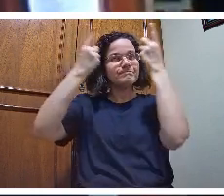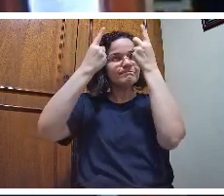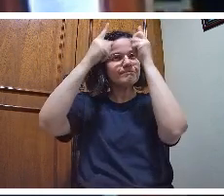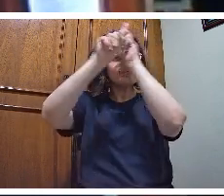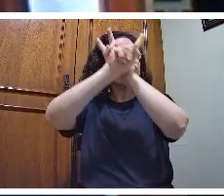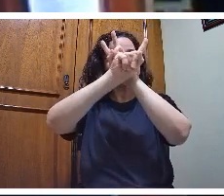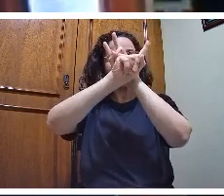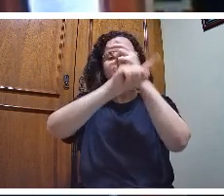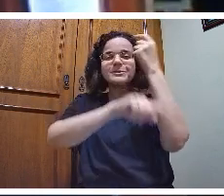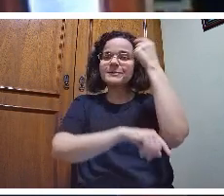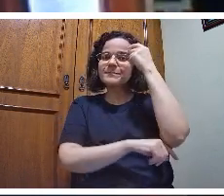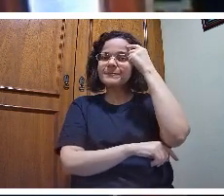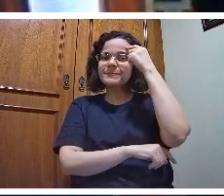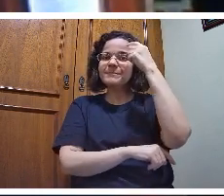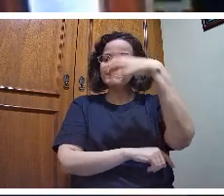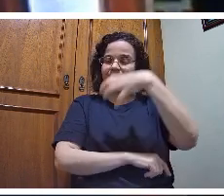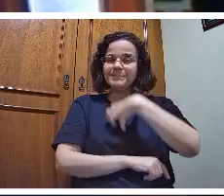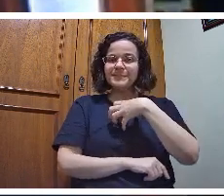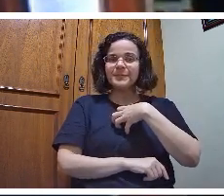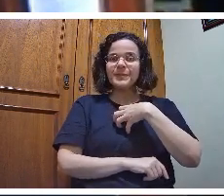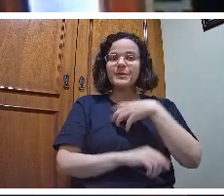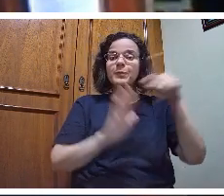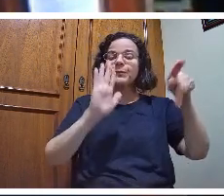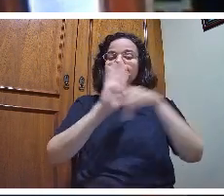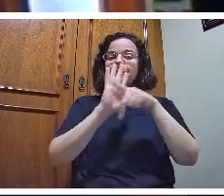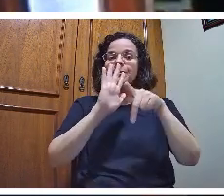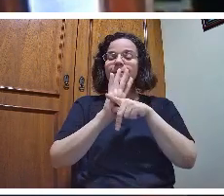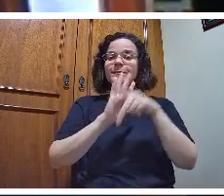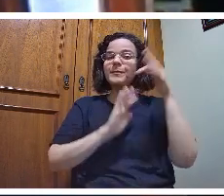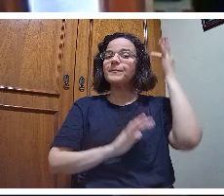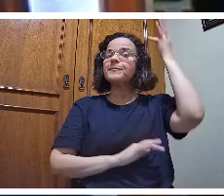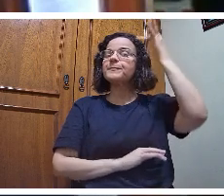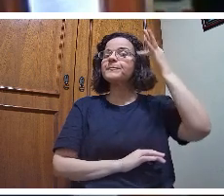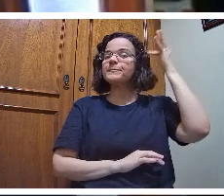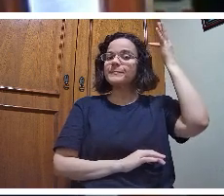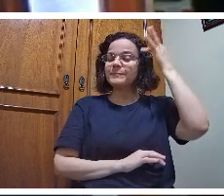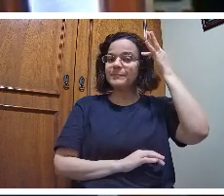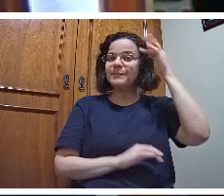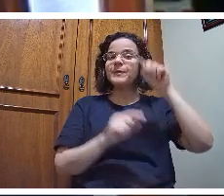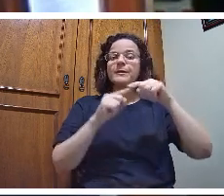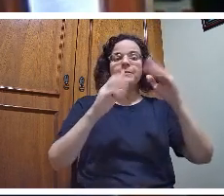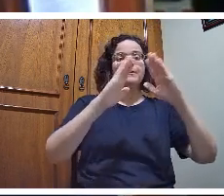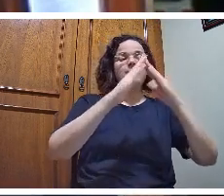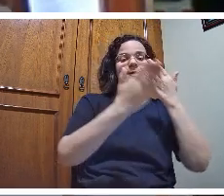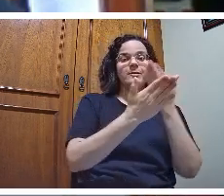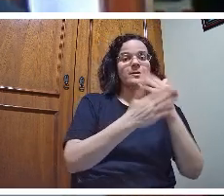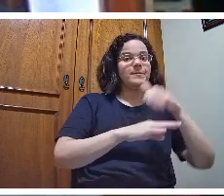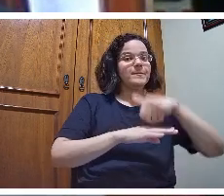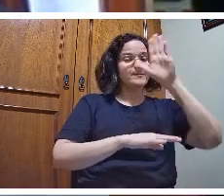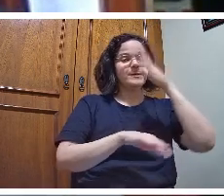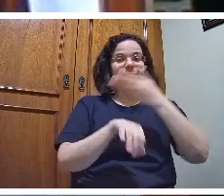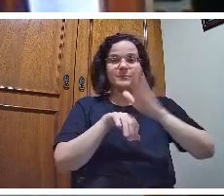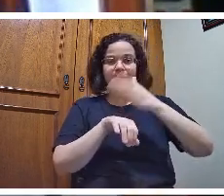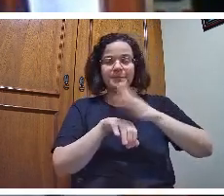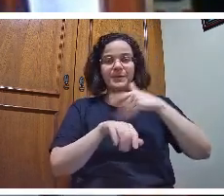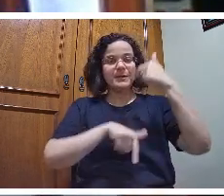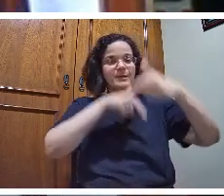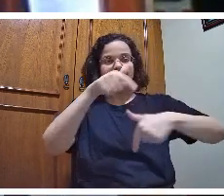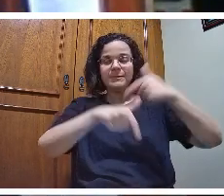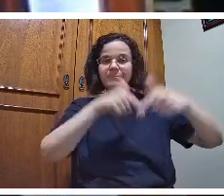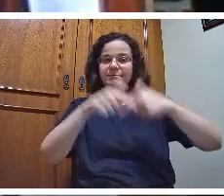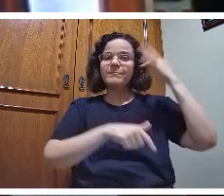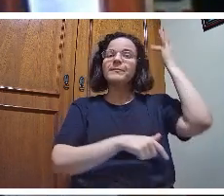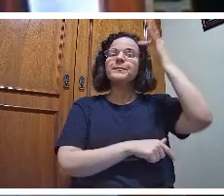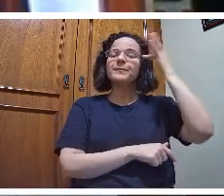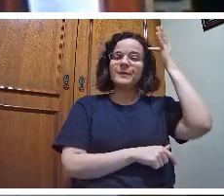teórica a escola mais do que na prática trabalha com a teoria e isto é difícil é muito